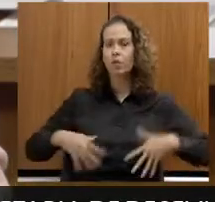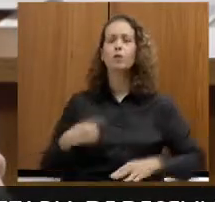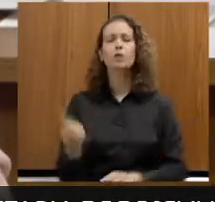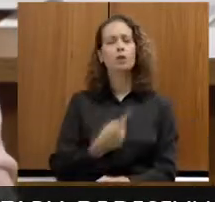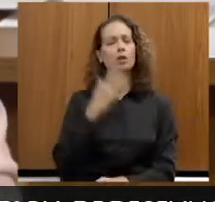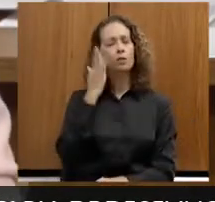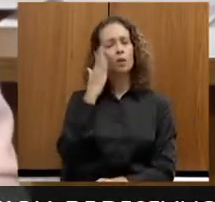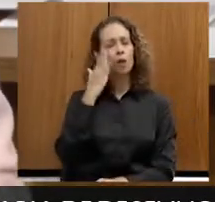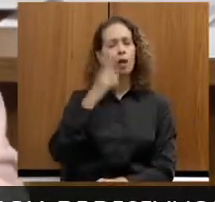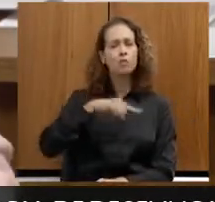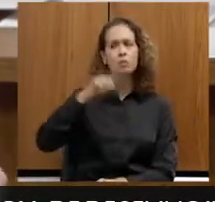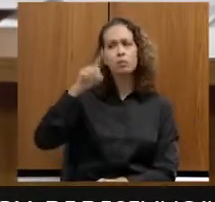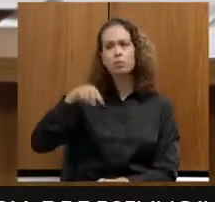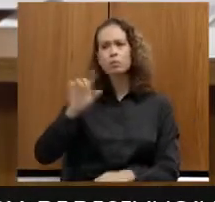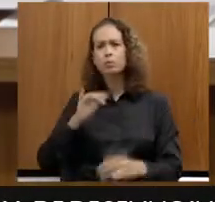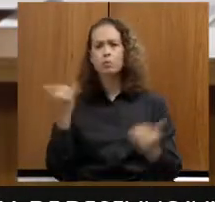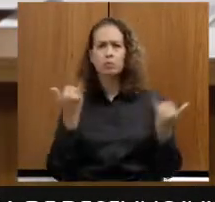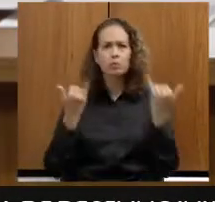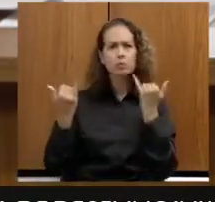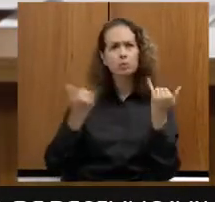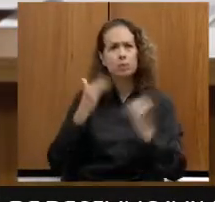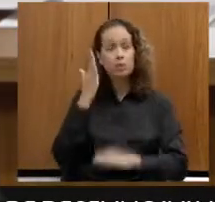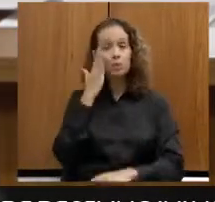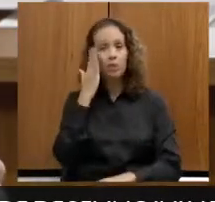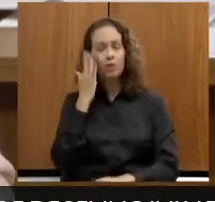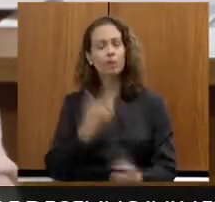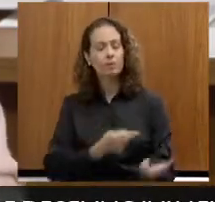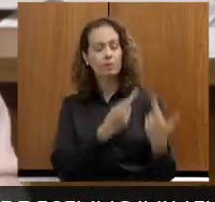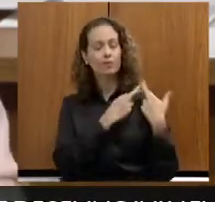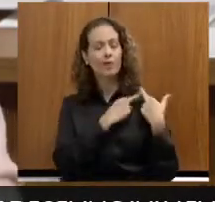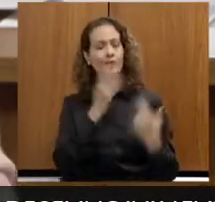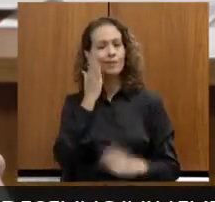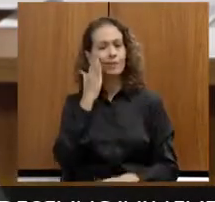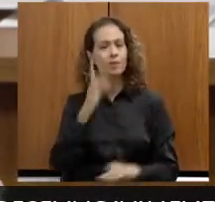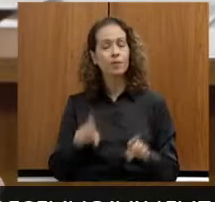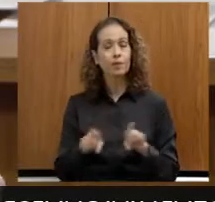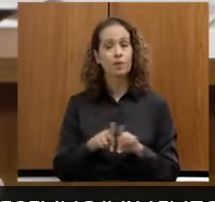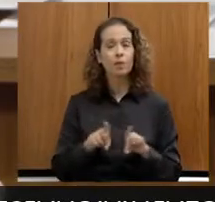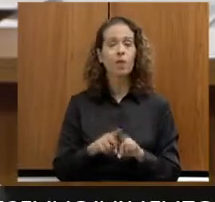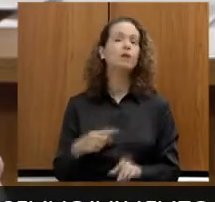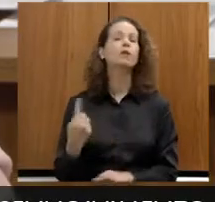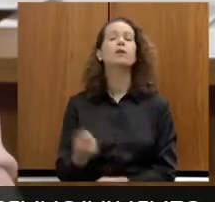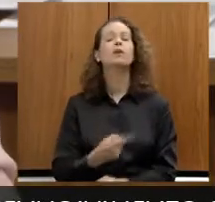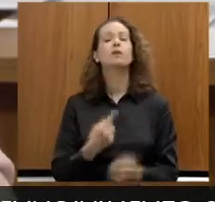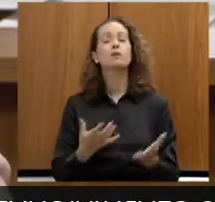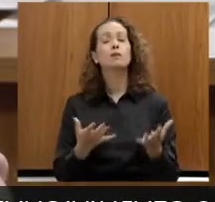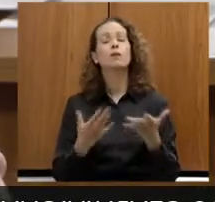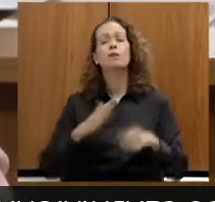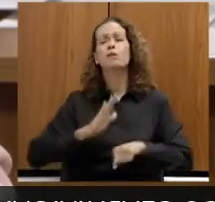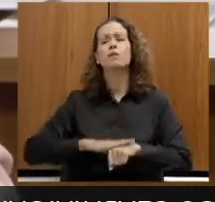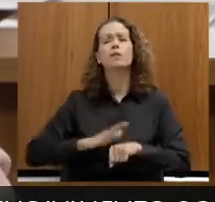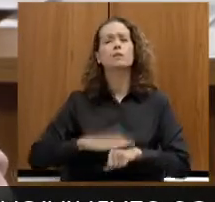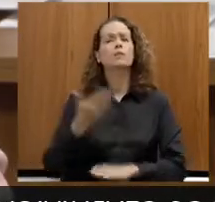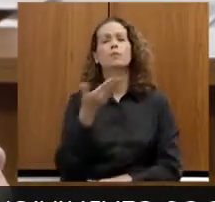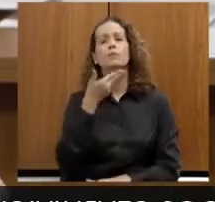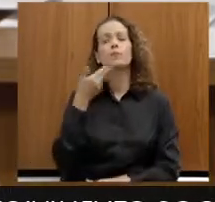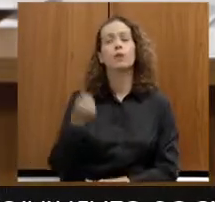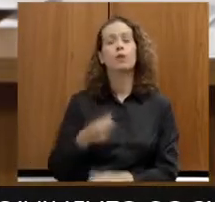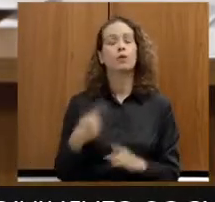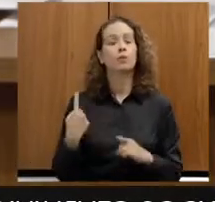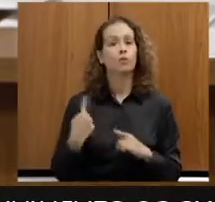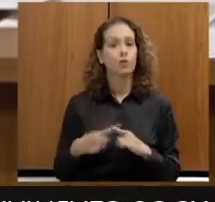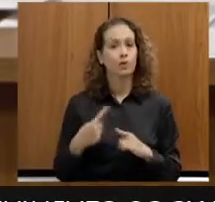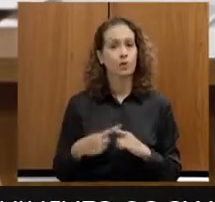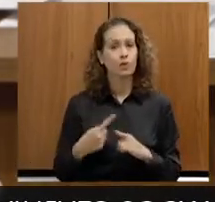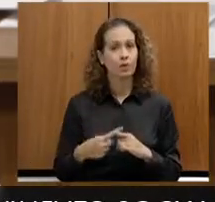indicadores e nós sabemos da nossa responsabilidade. E nós estamos querendo fazer cada vez melhor, porque, acima